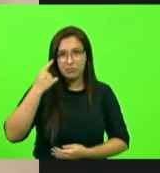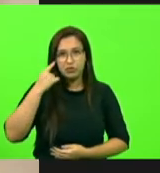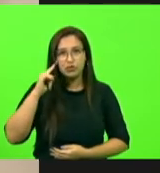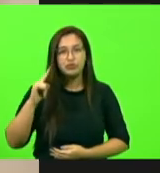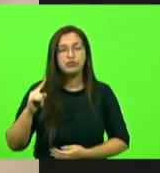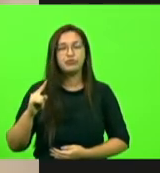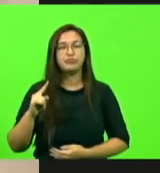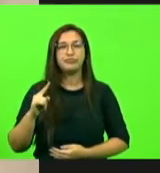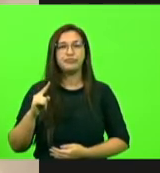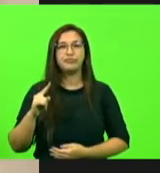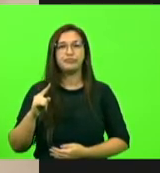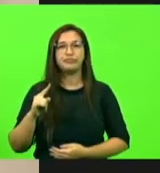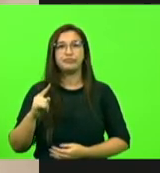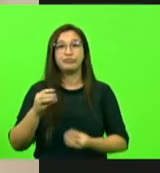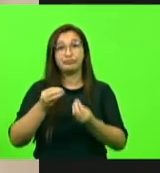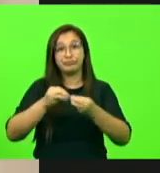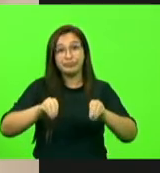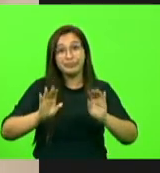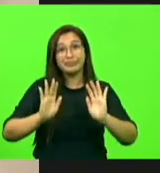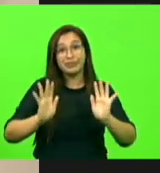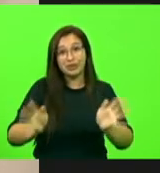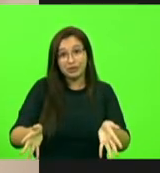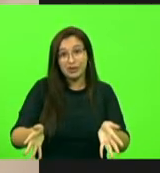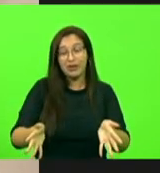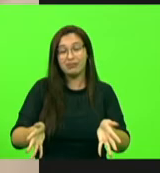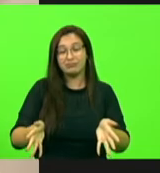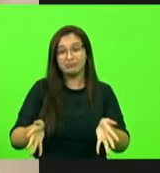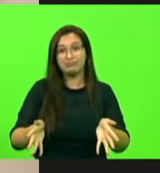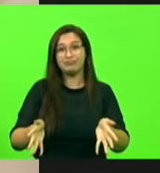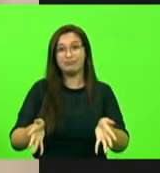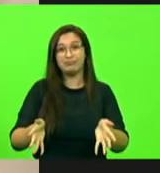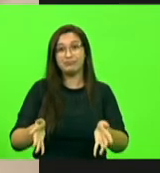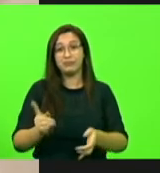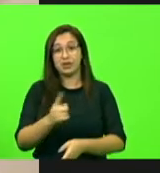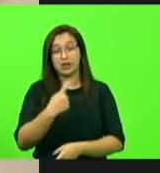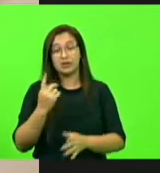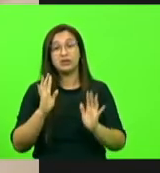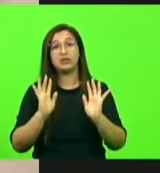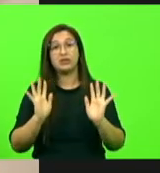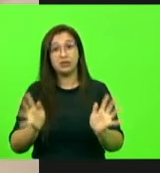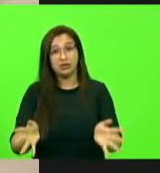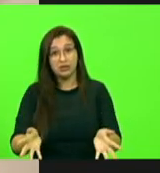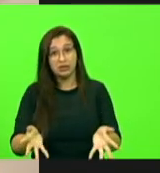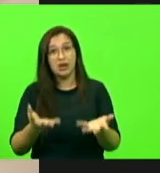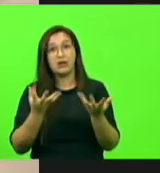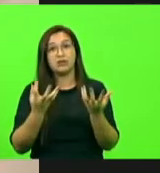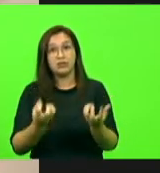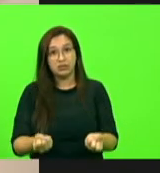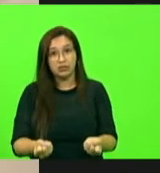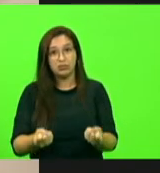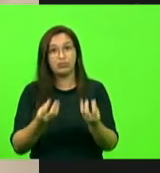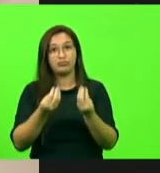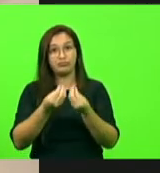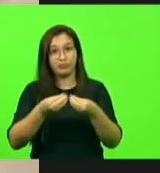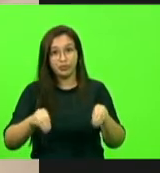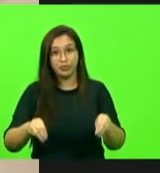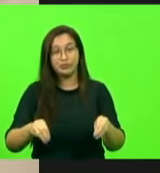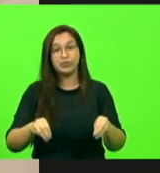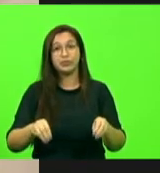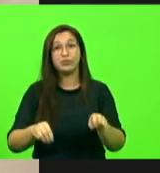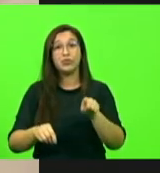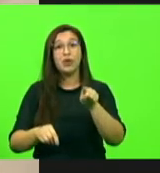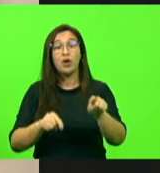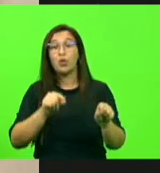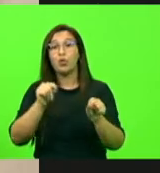já que o prejuízo já foi, o leite já foi derramado, nós já assumimos esse prejuízo, a Fazenda, ela vai